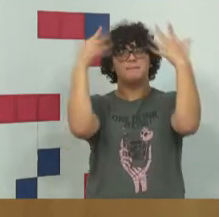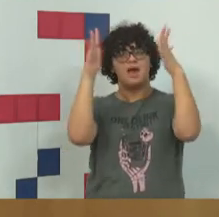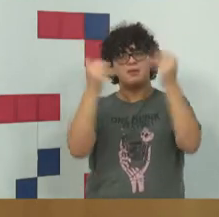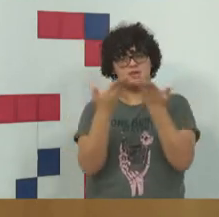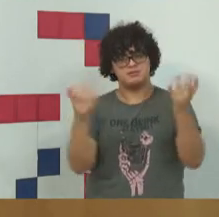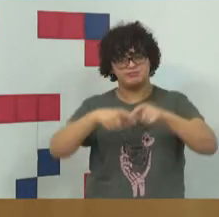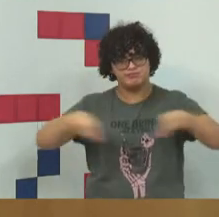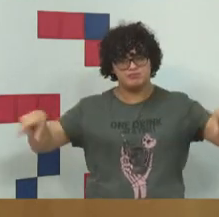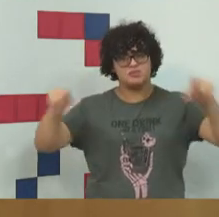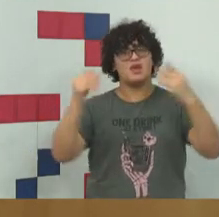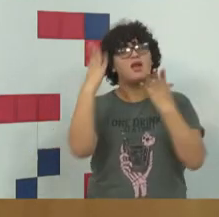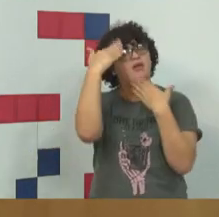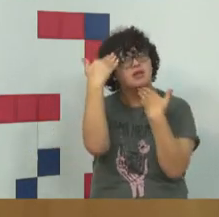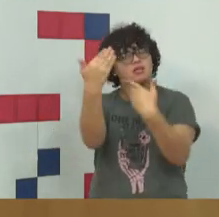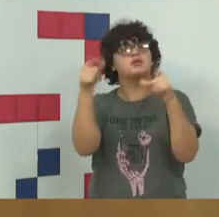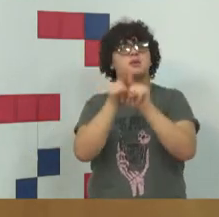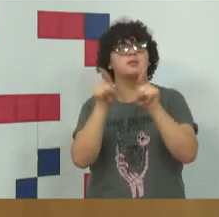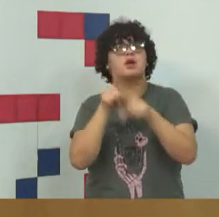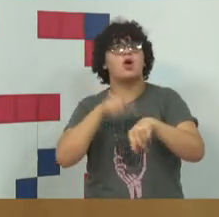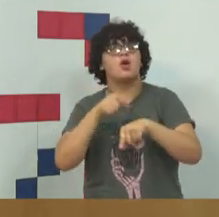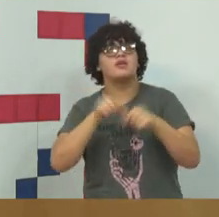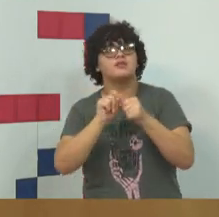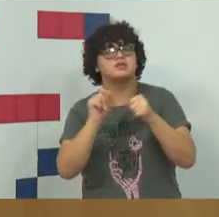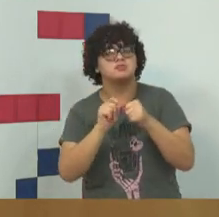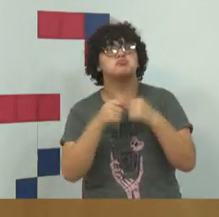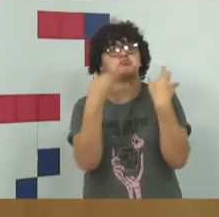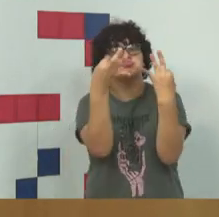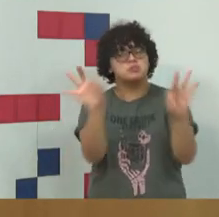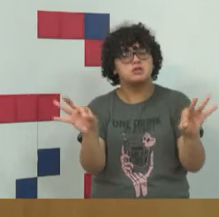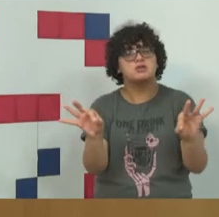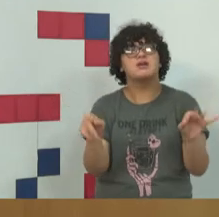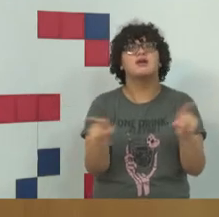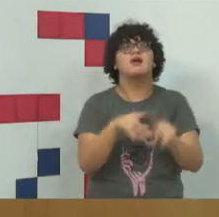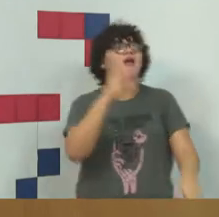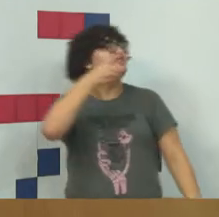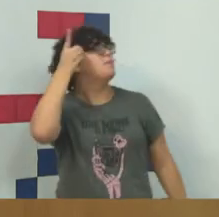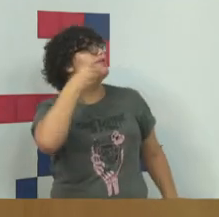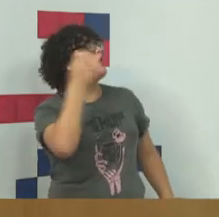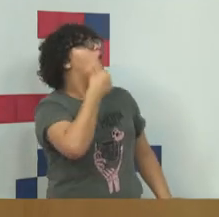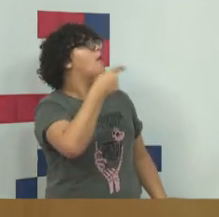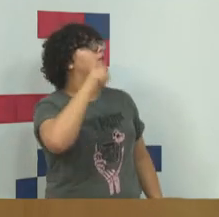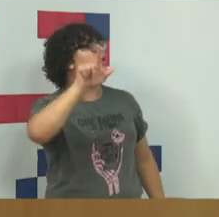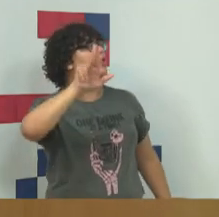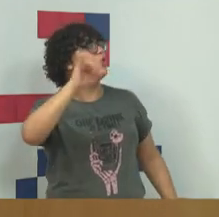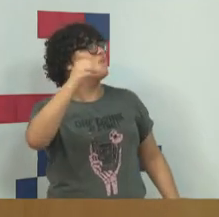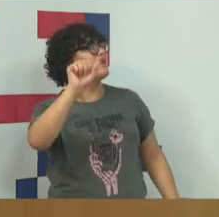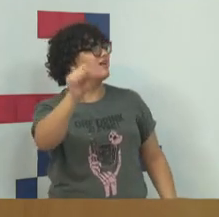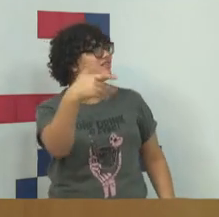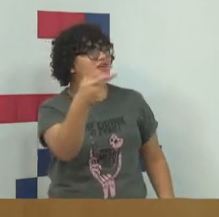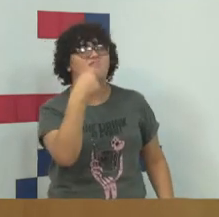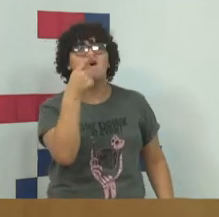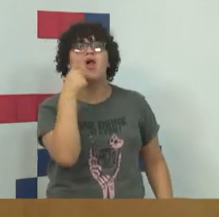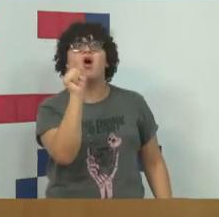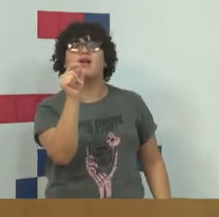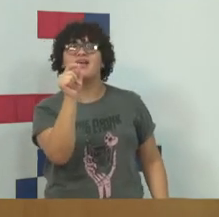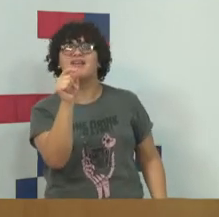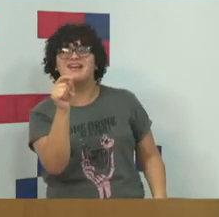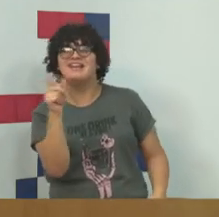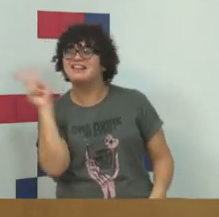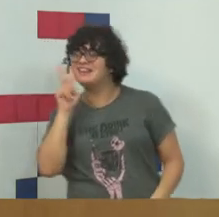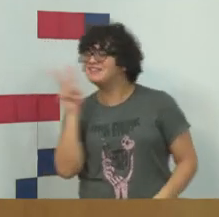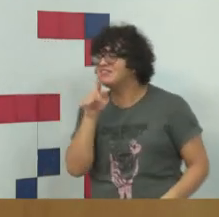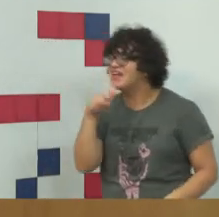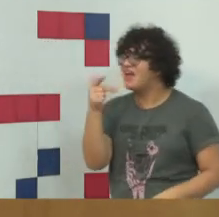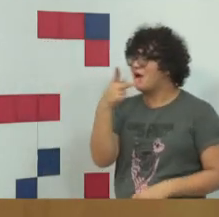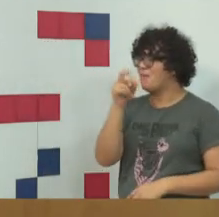mesa e agradeceu a realização desse evento. Deputado, Lucas Ihara Alves disse que foi seu veterano na